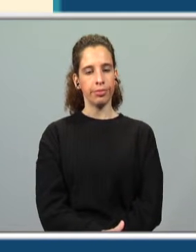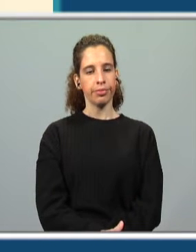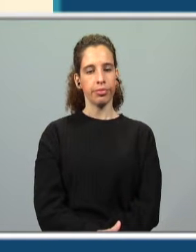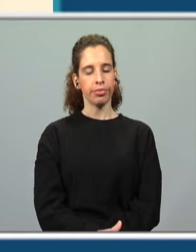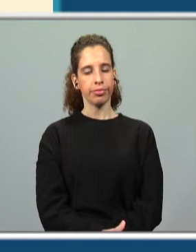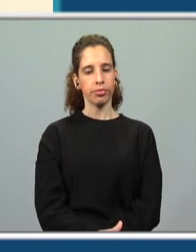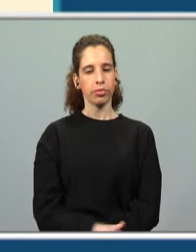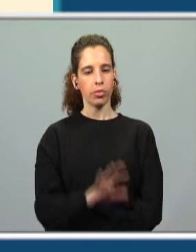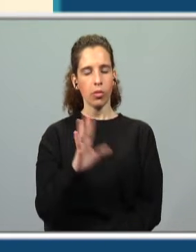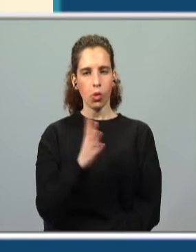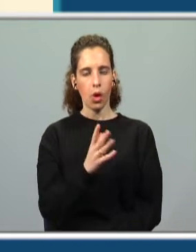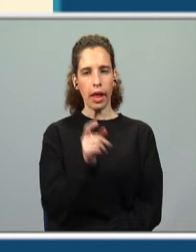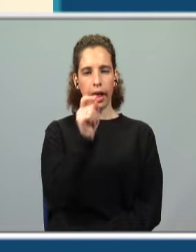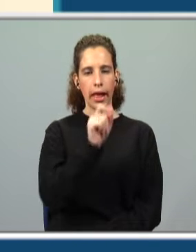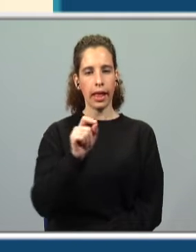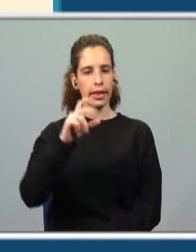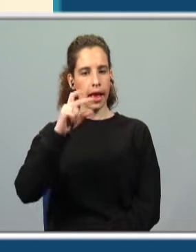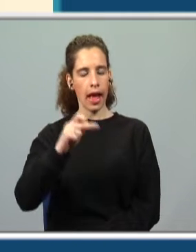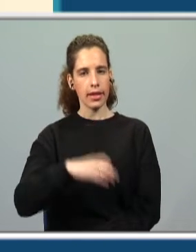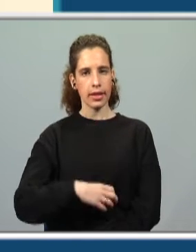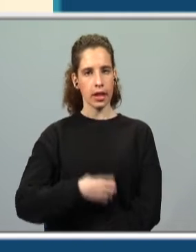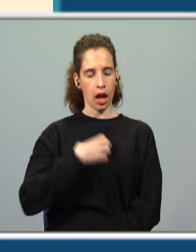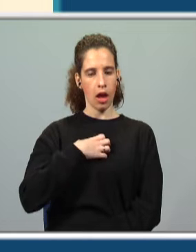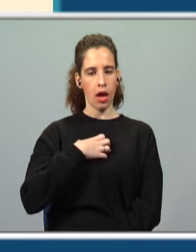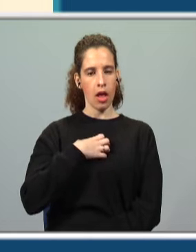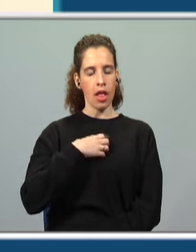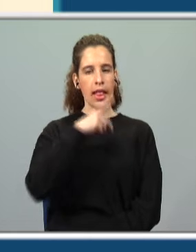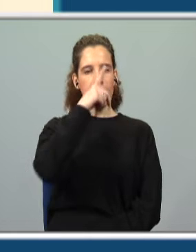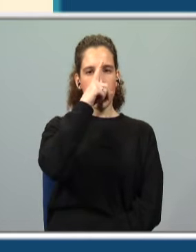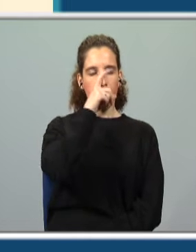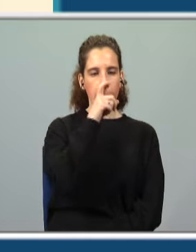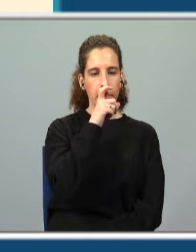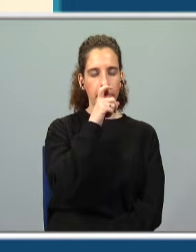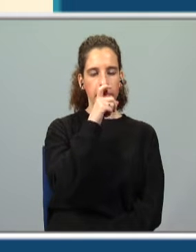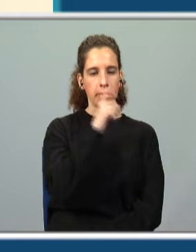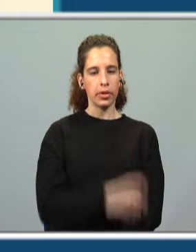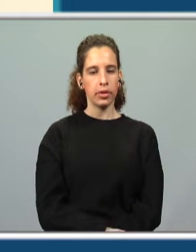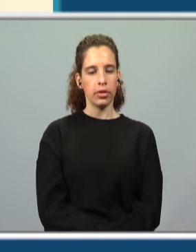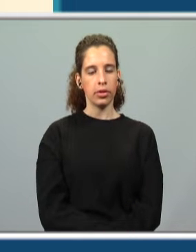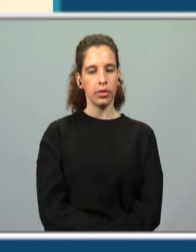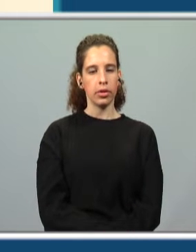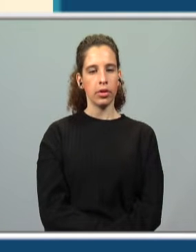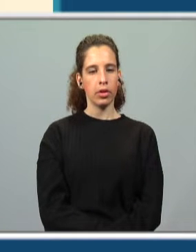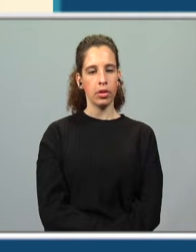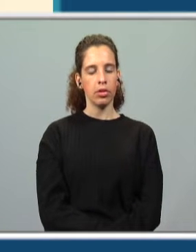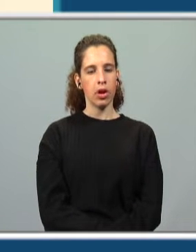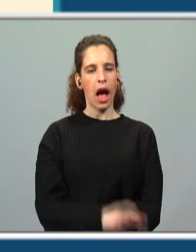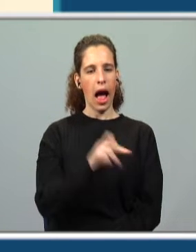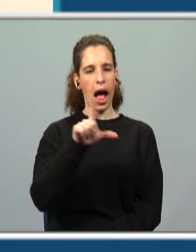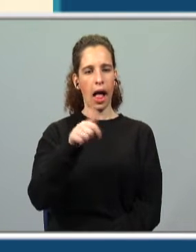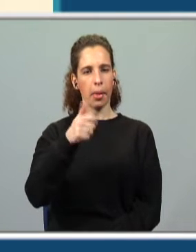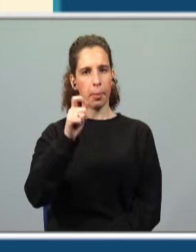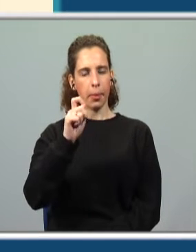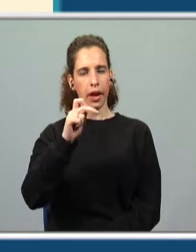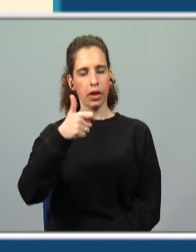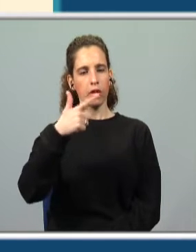ao sentir a letra A, lembrou-se que seria um albatroz pousado